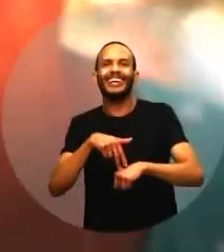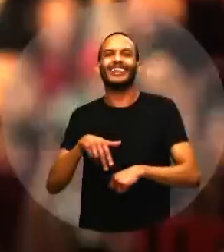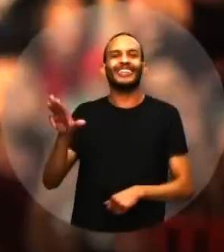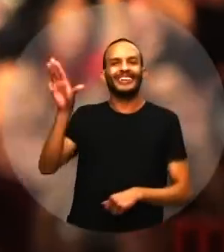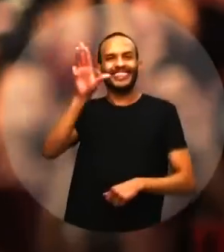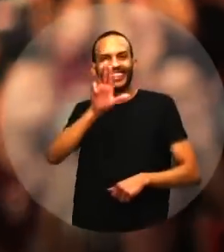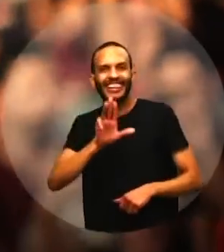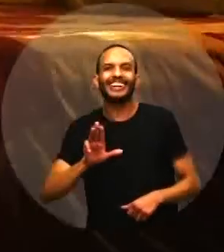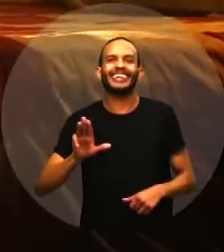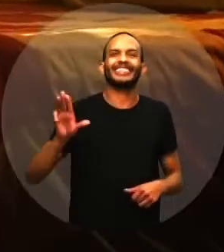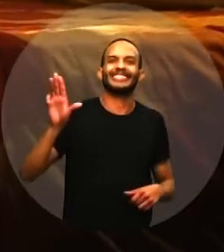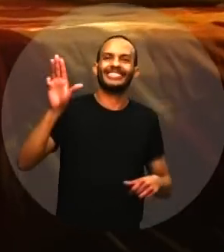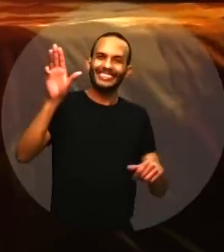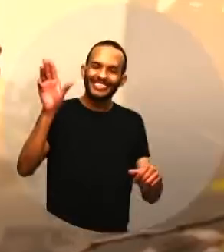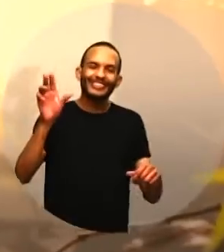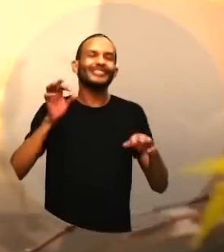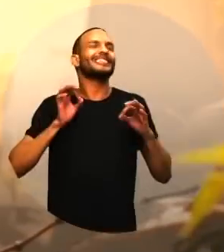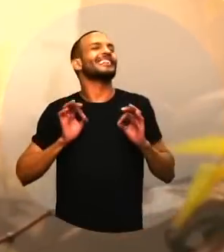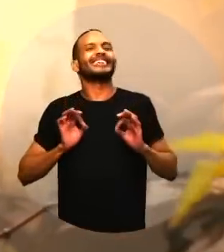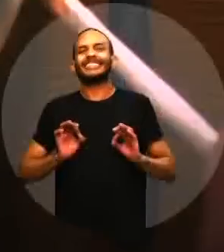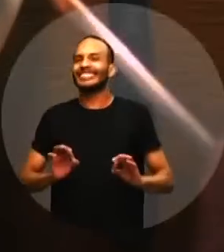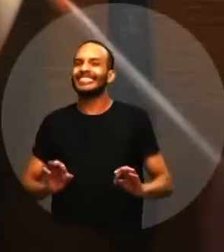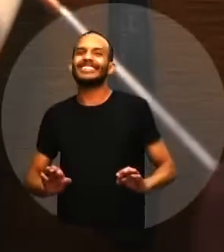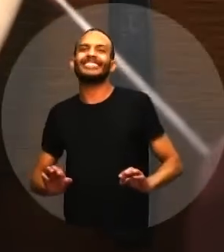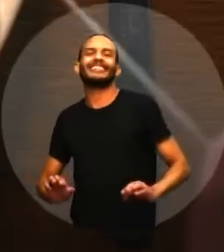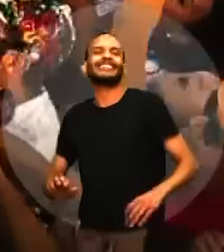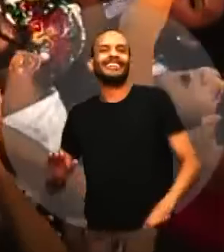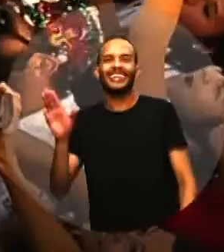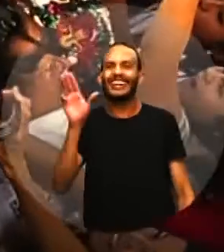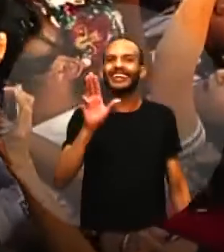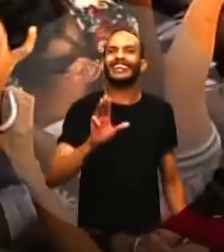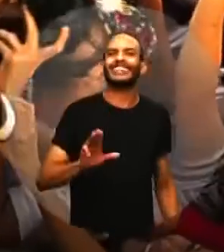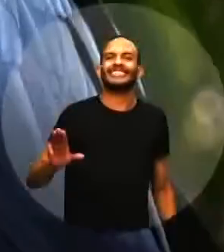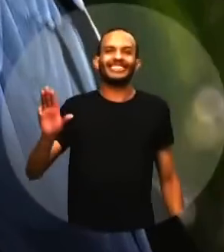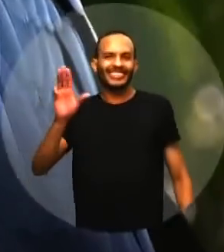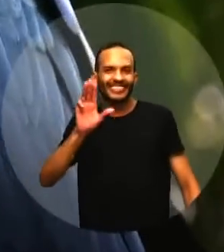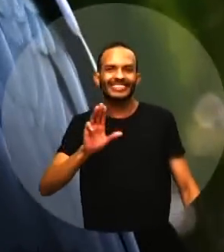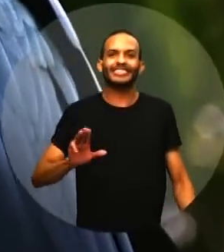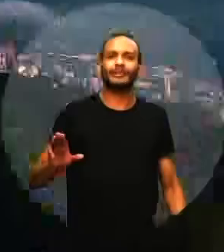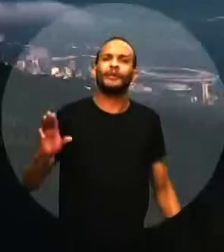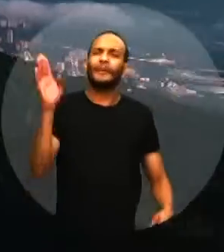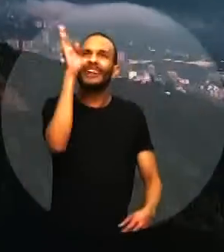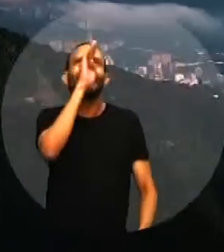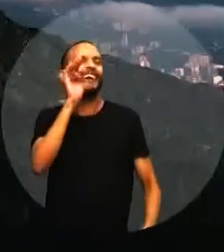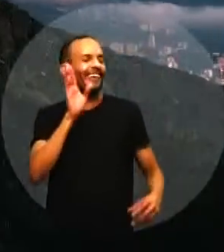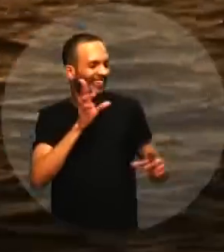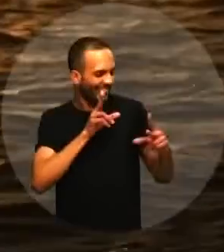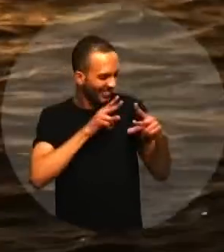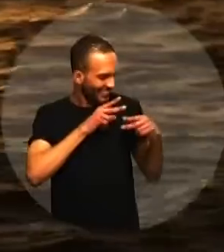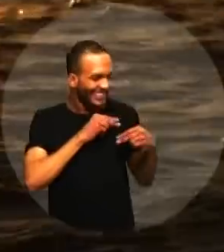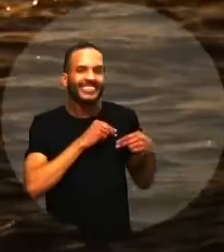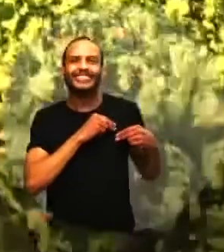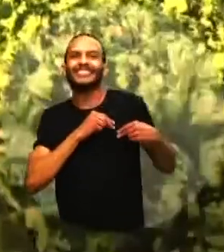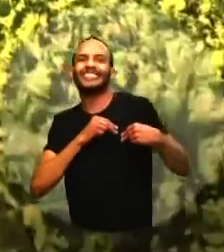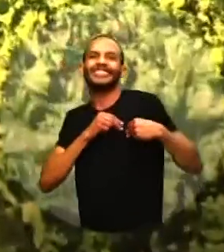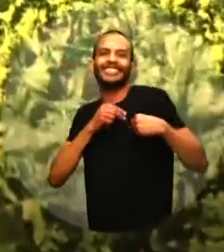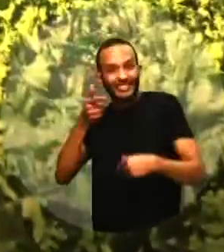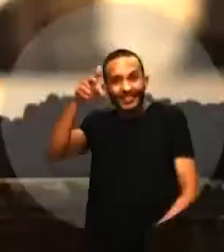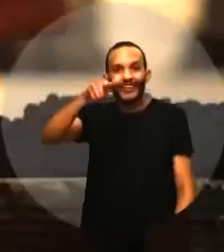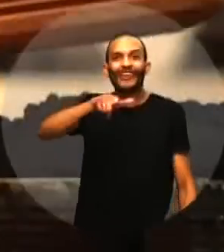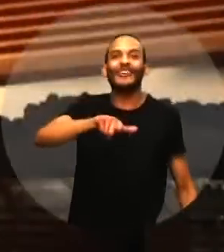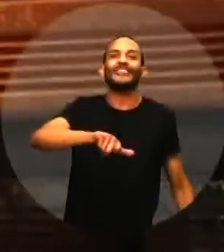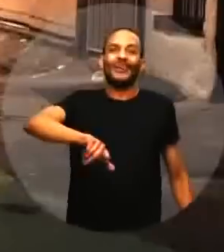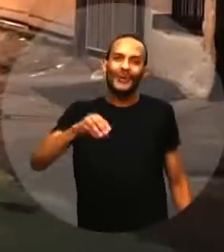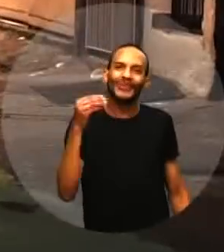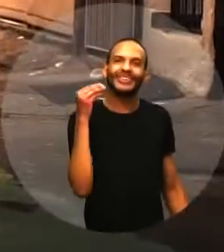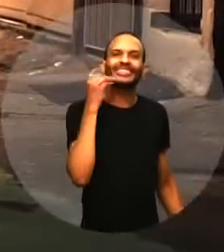Lulalá Onde que vida de Lulalá O Brasil merece